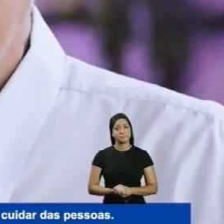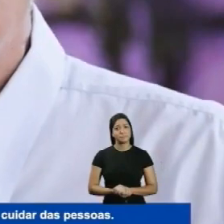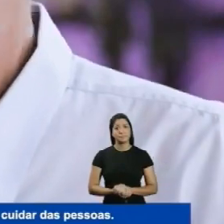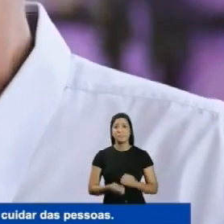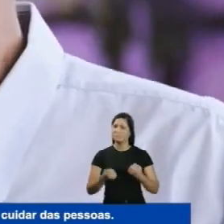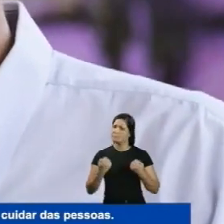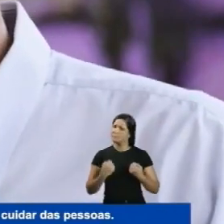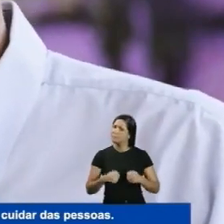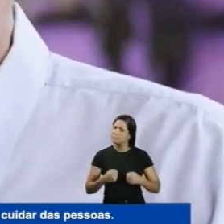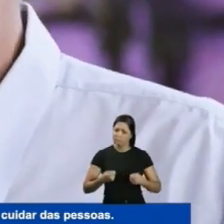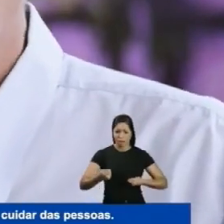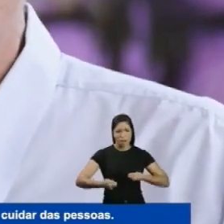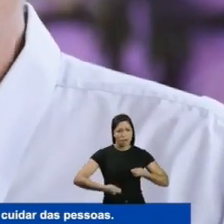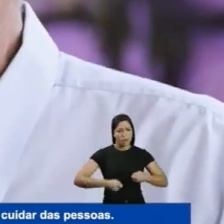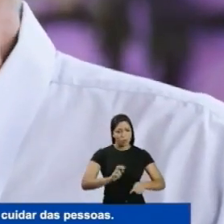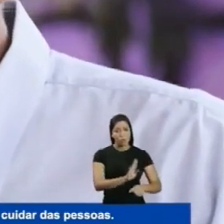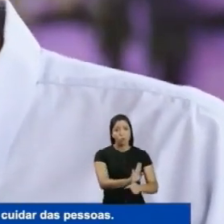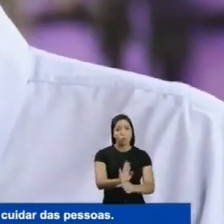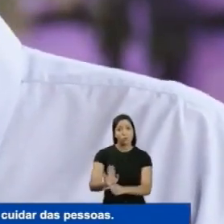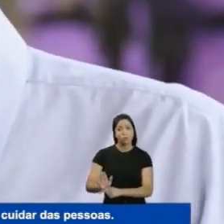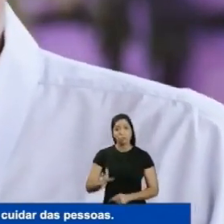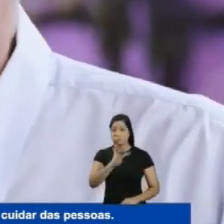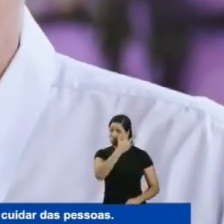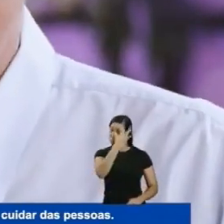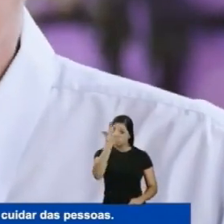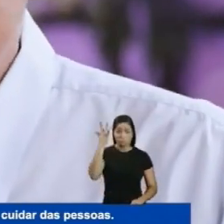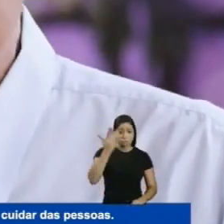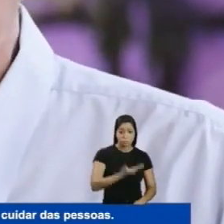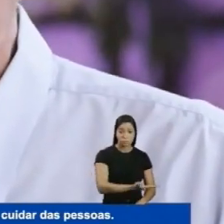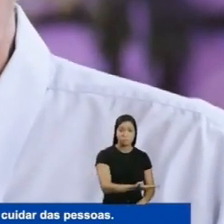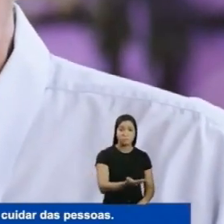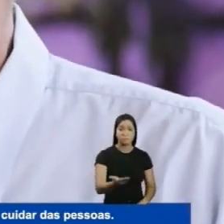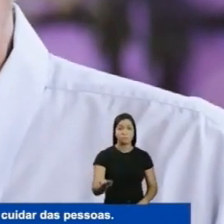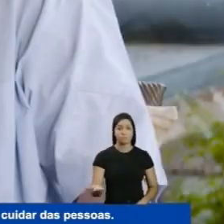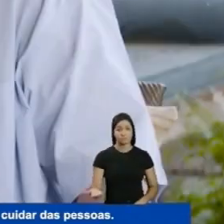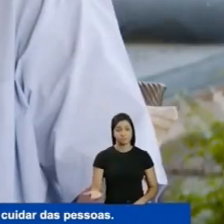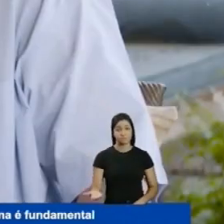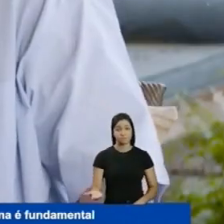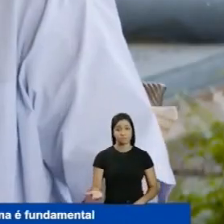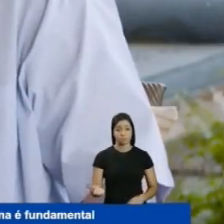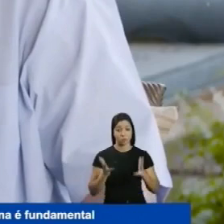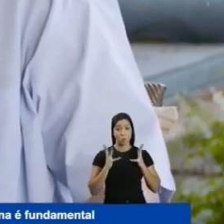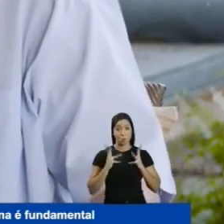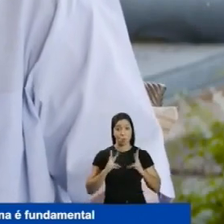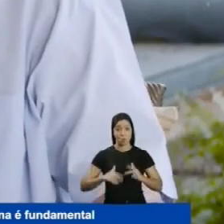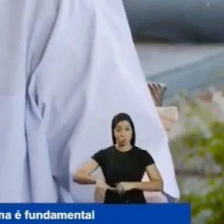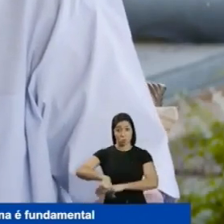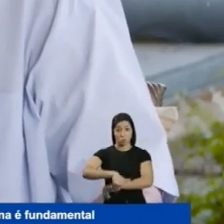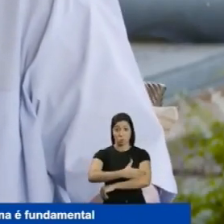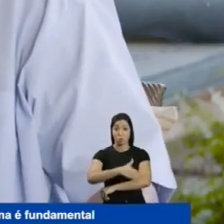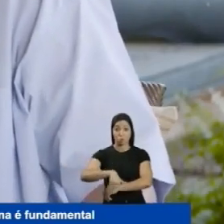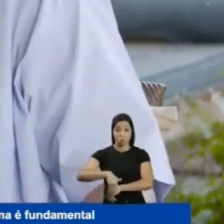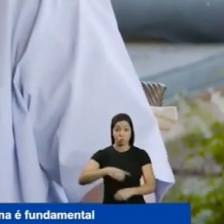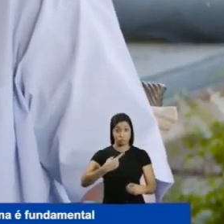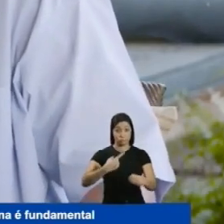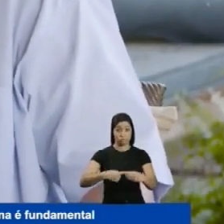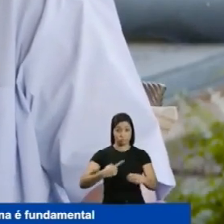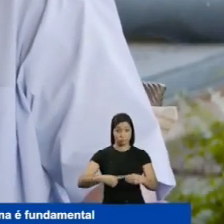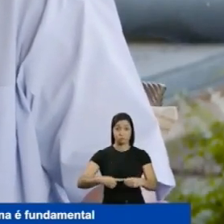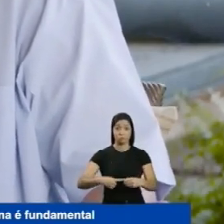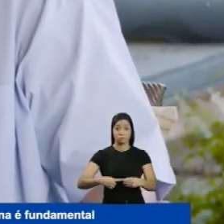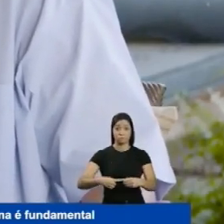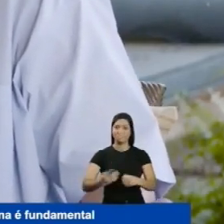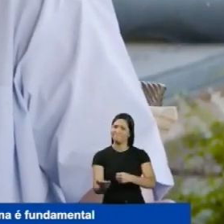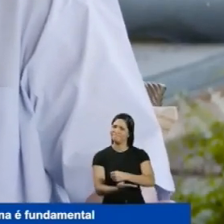Você tem que ser administrador para cuidar das pessoas A limpeza pública, limpeza urbana